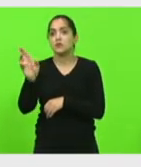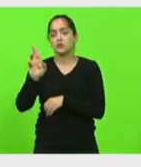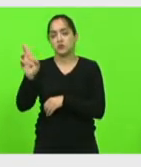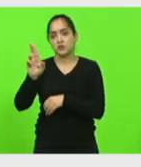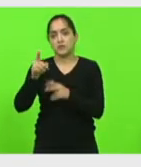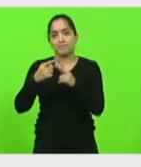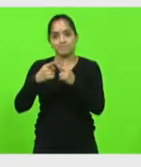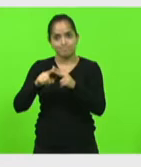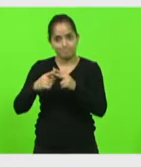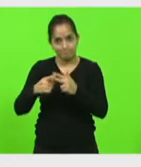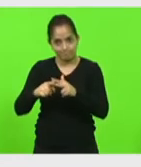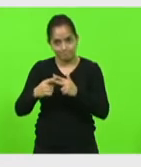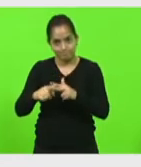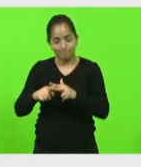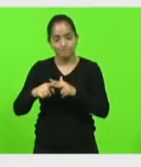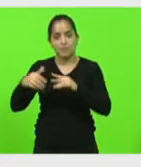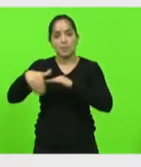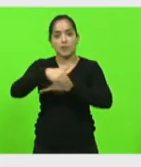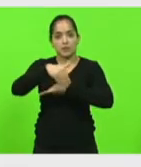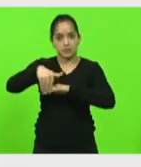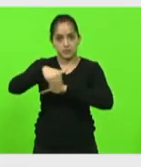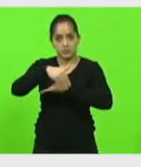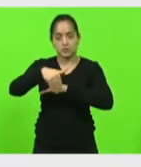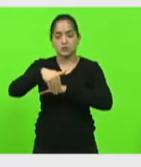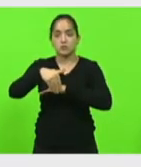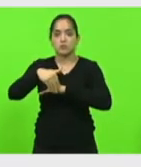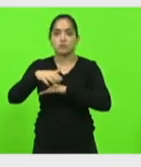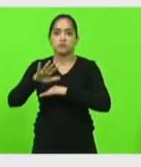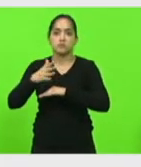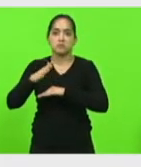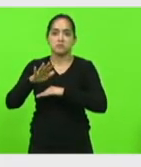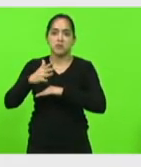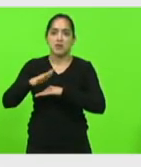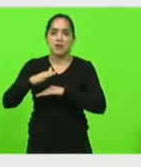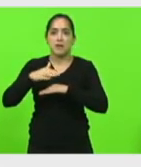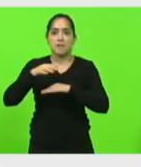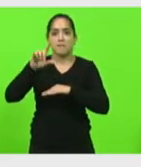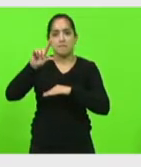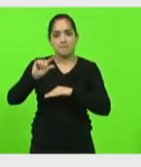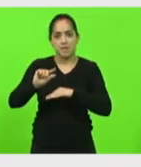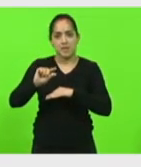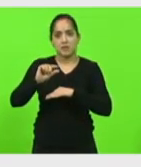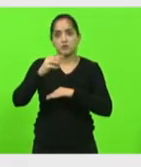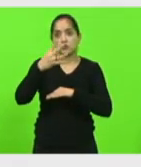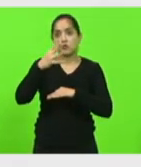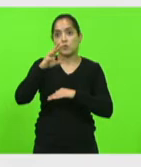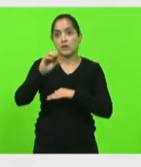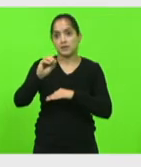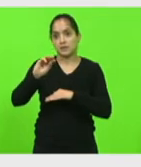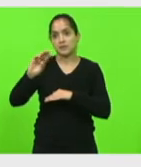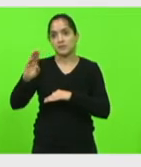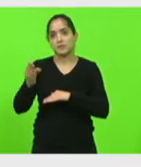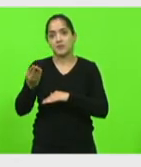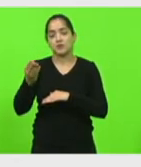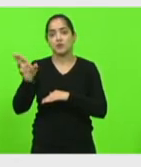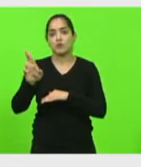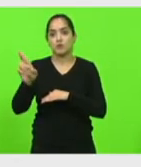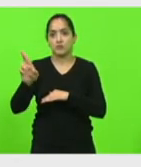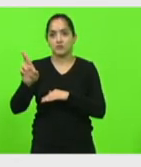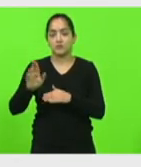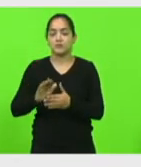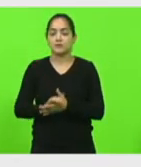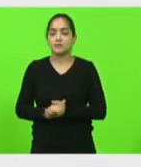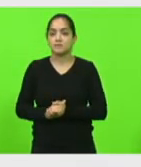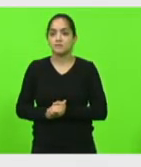restauração de rodovias isso dá menos de quarenta milhões de reais por ano enquanto deveria estar investindo duzentos e dez